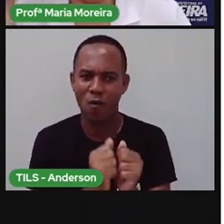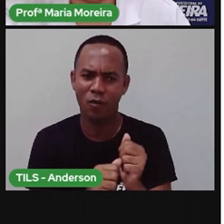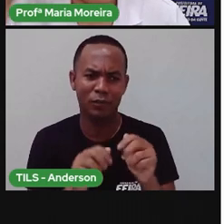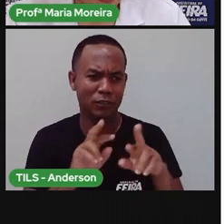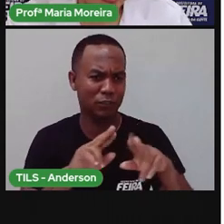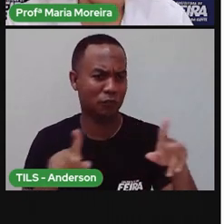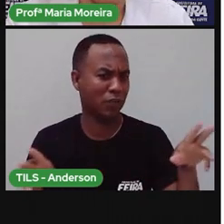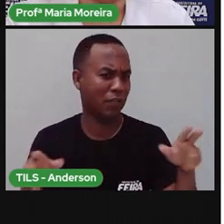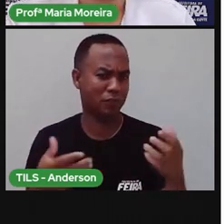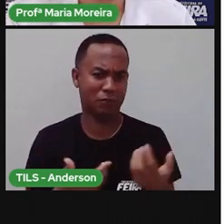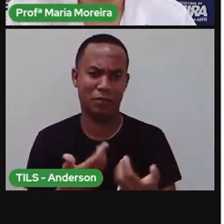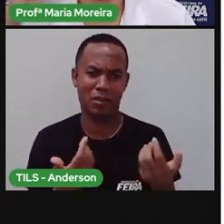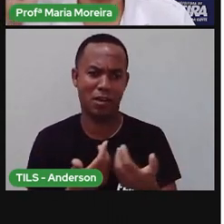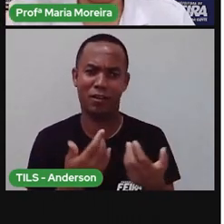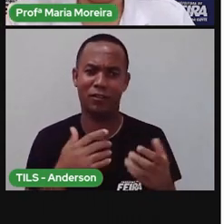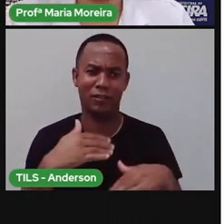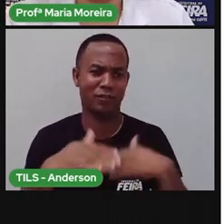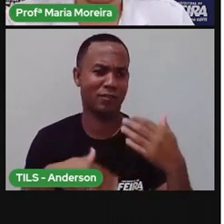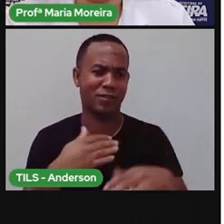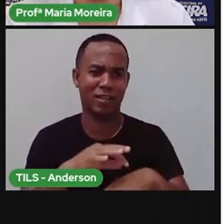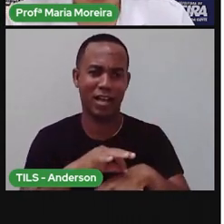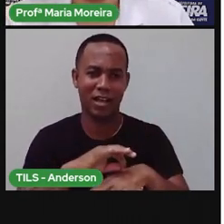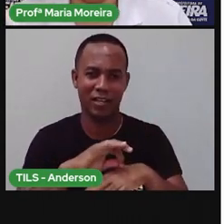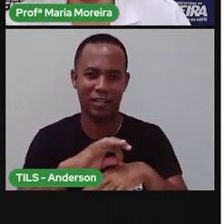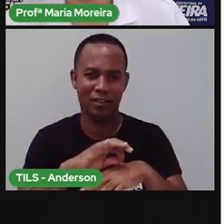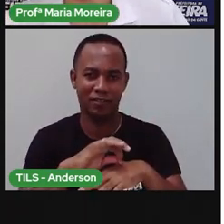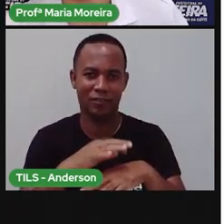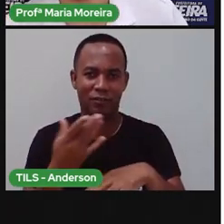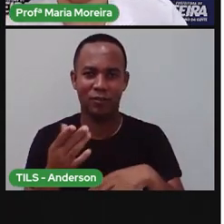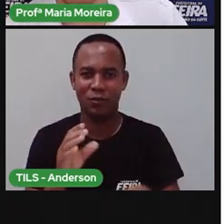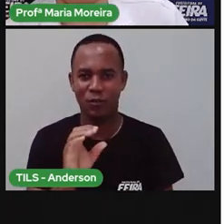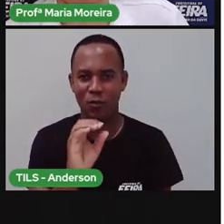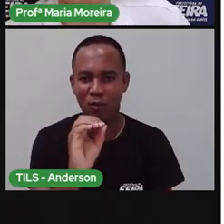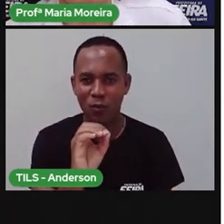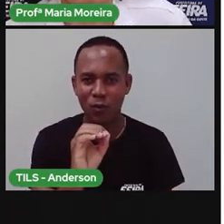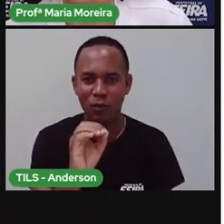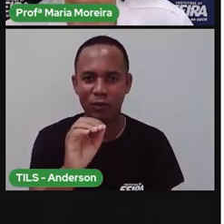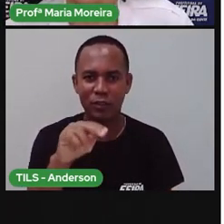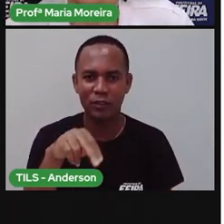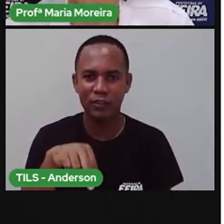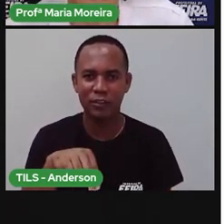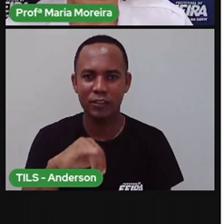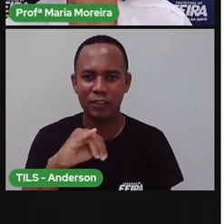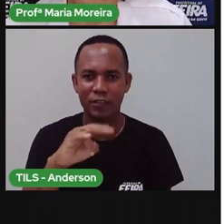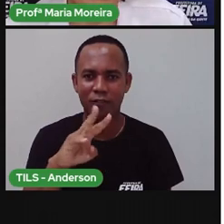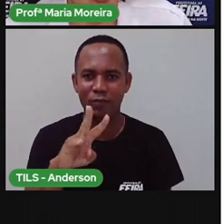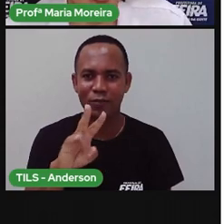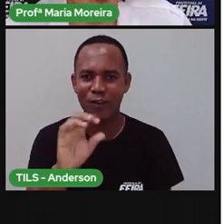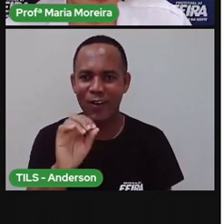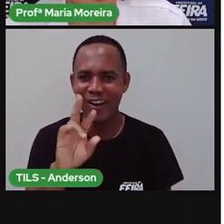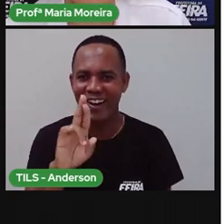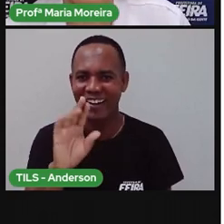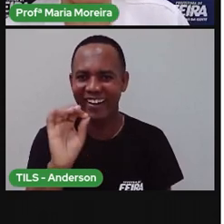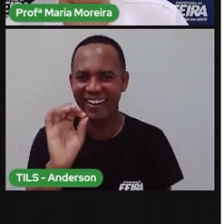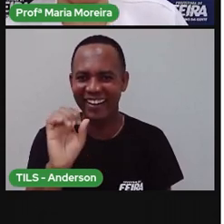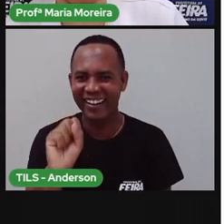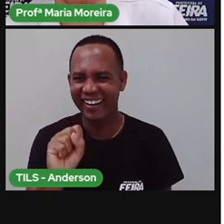come plantas e carne. Então, somos o quê? Onívoros, certo? Peguei você!